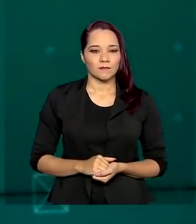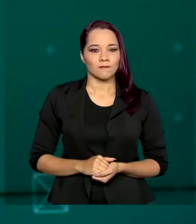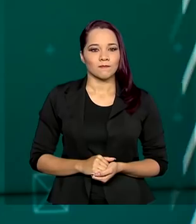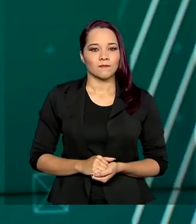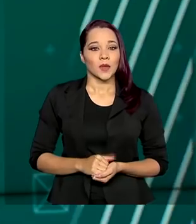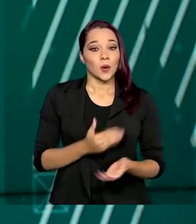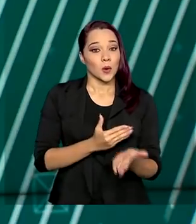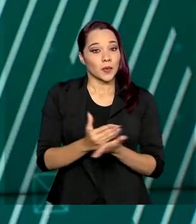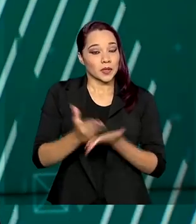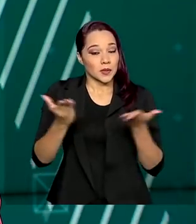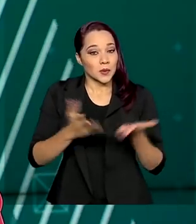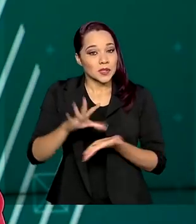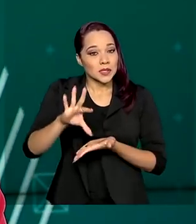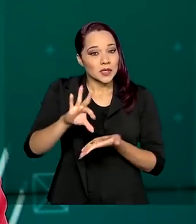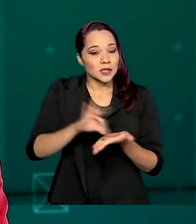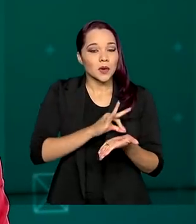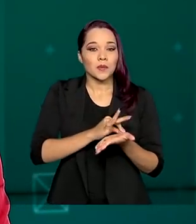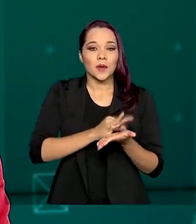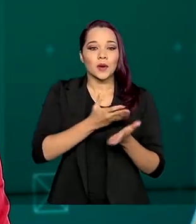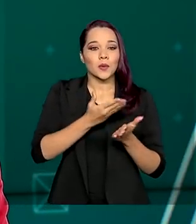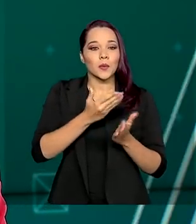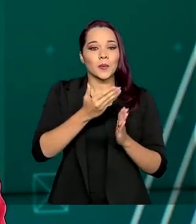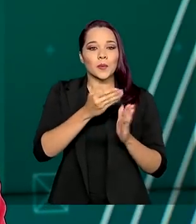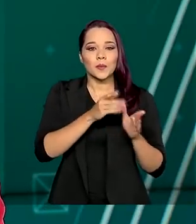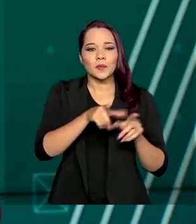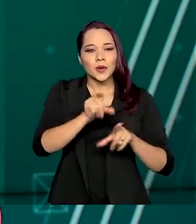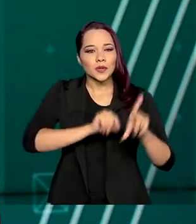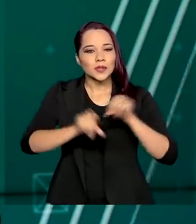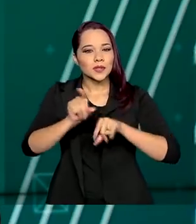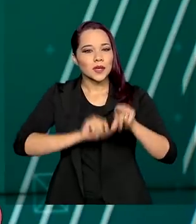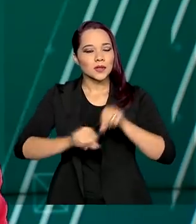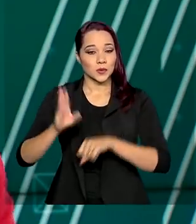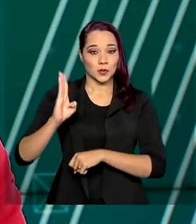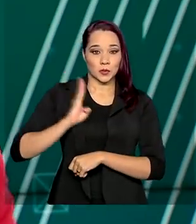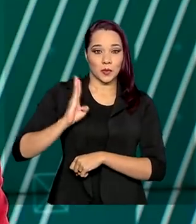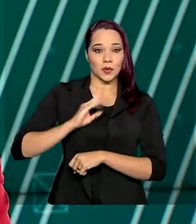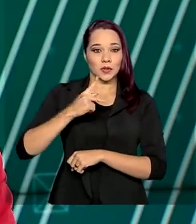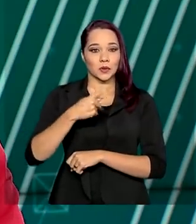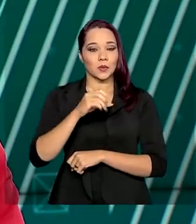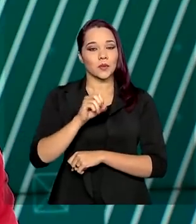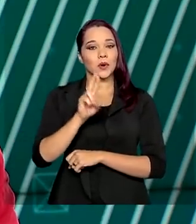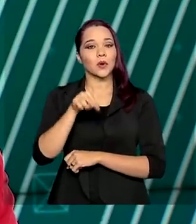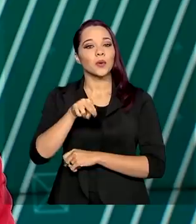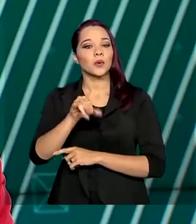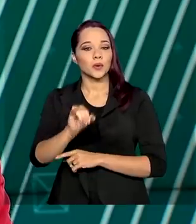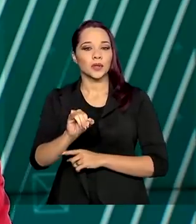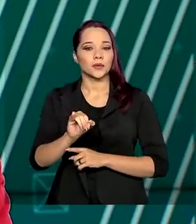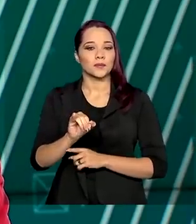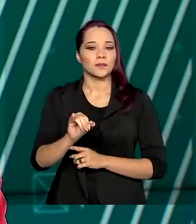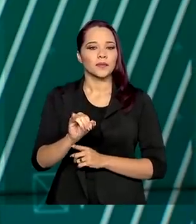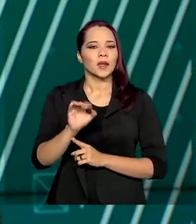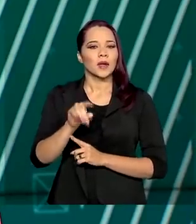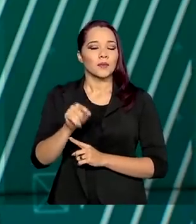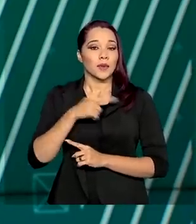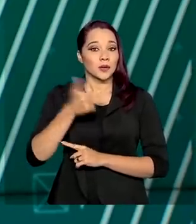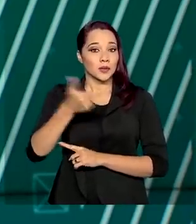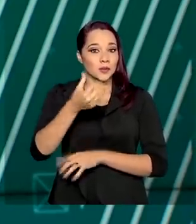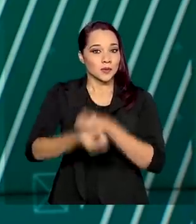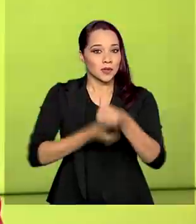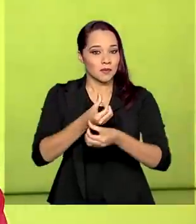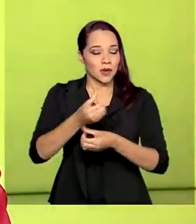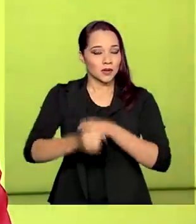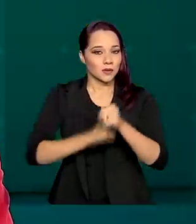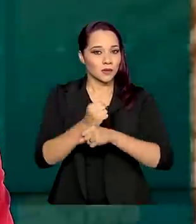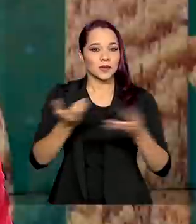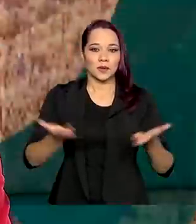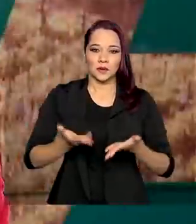inscrições para o processo seletivo de bolsas remanescentes do programa Universidade para Todos, o ProUni, para o segundo semestre